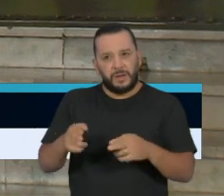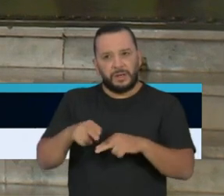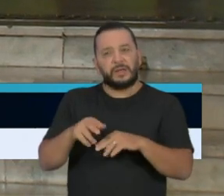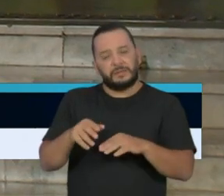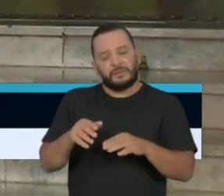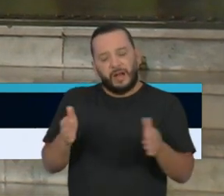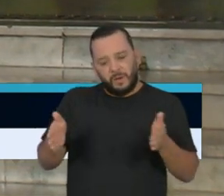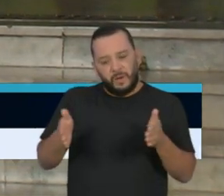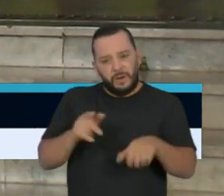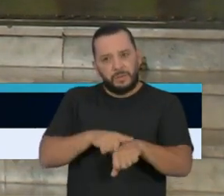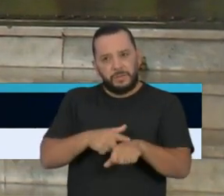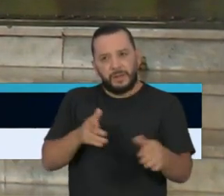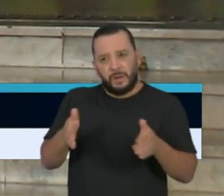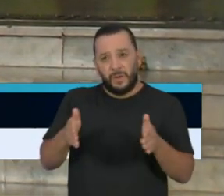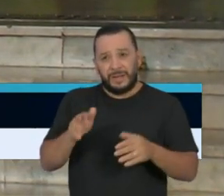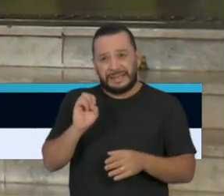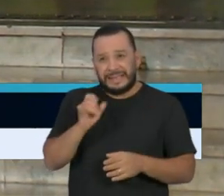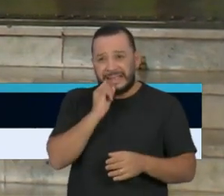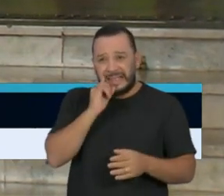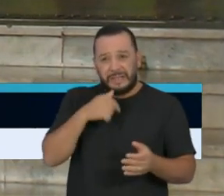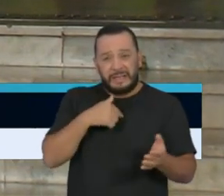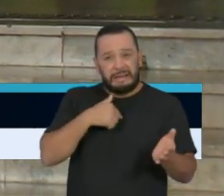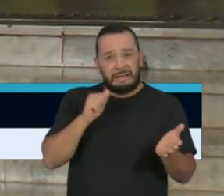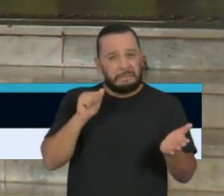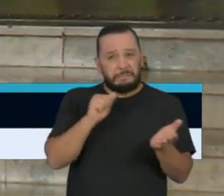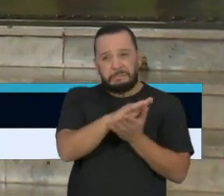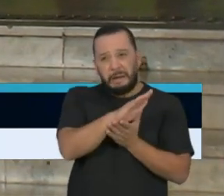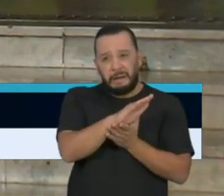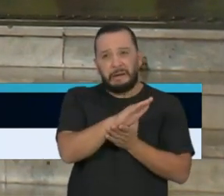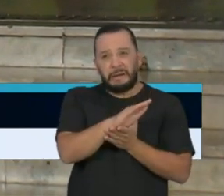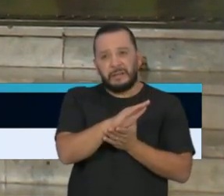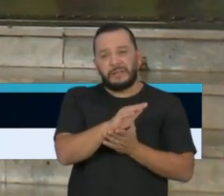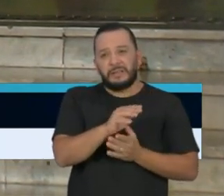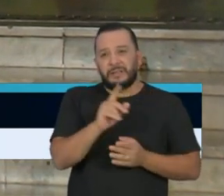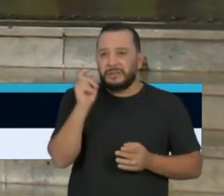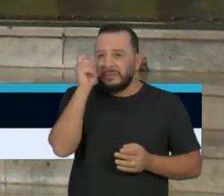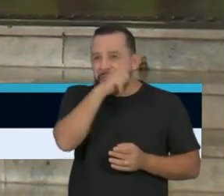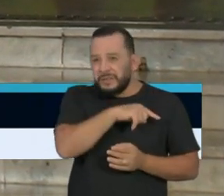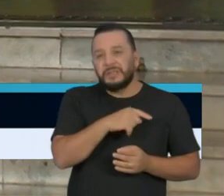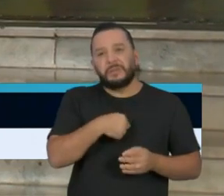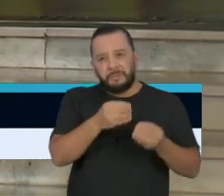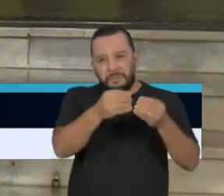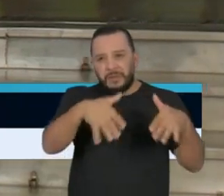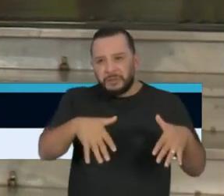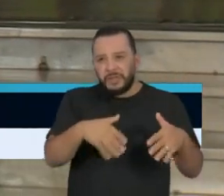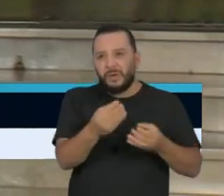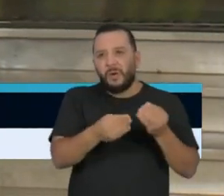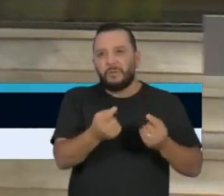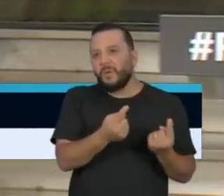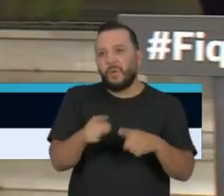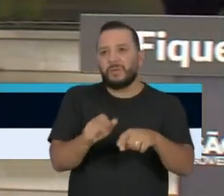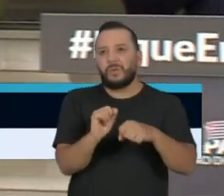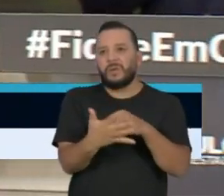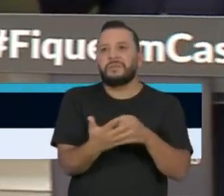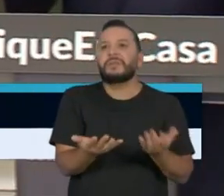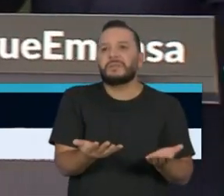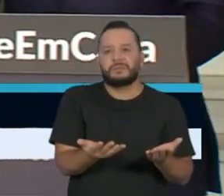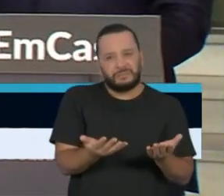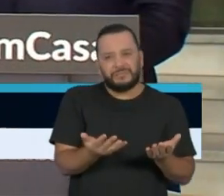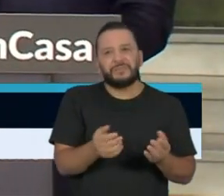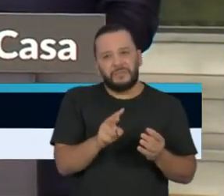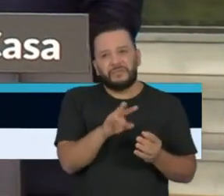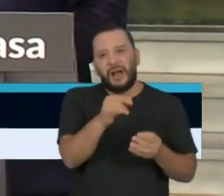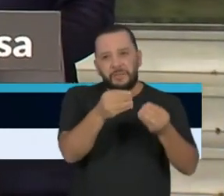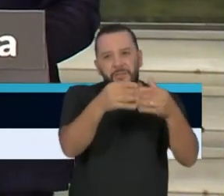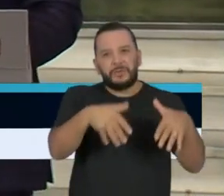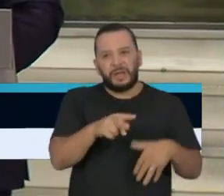nesse sentido, do ponto de vista de estratégia para o enfrentamento desta crise. Obrigado, doutor Guerman. Obrigado,